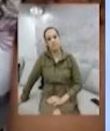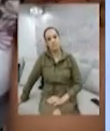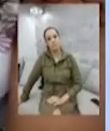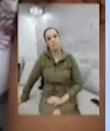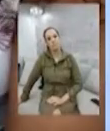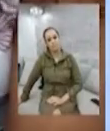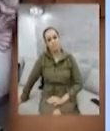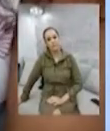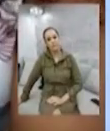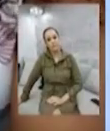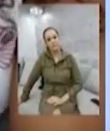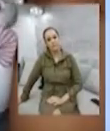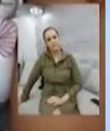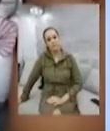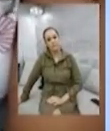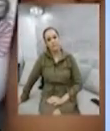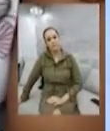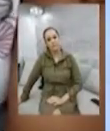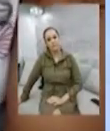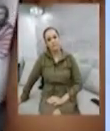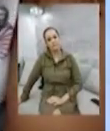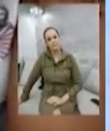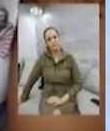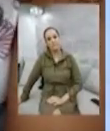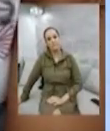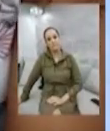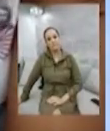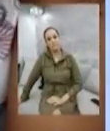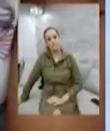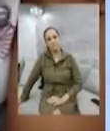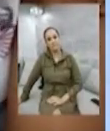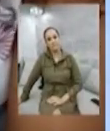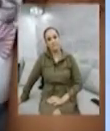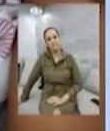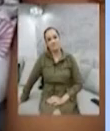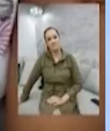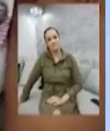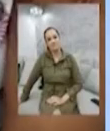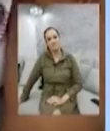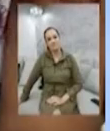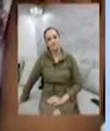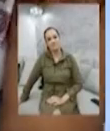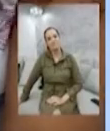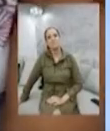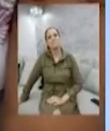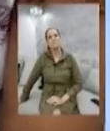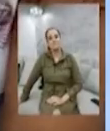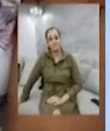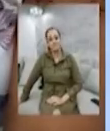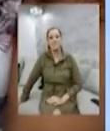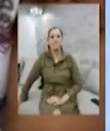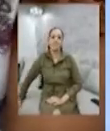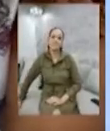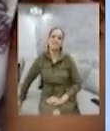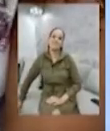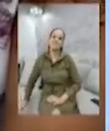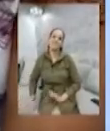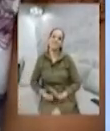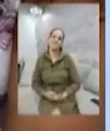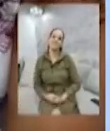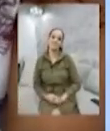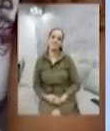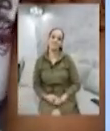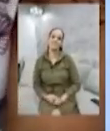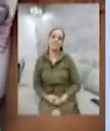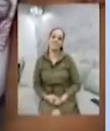voltar a prestar o seu serviço. Quando essa crise passar, vai ser bem excelente. Então, vamos dar apoio às pequenas empresas,